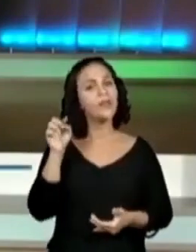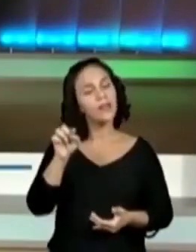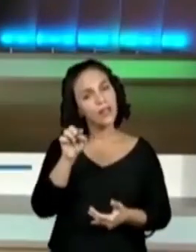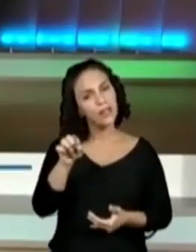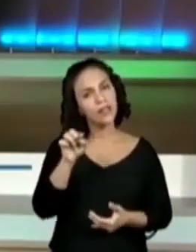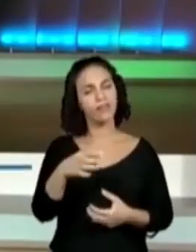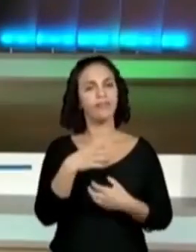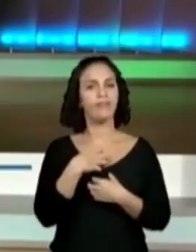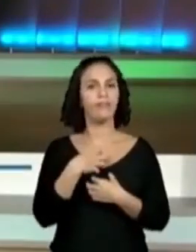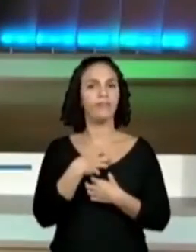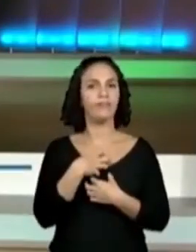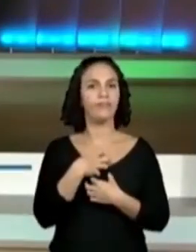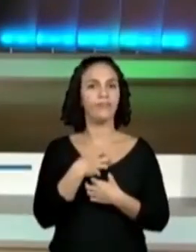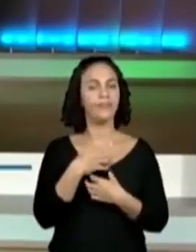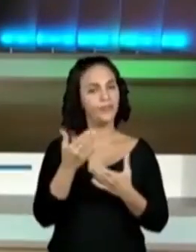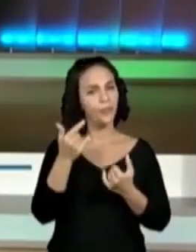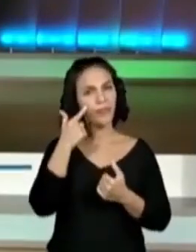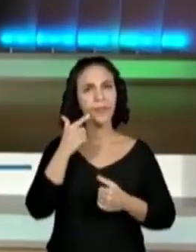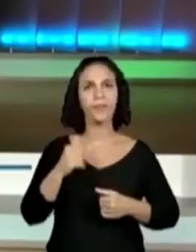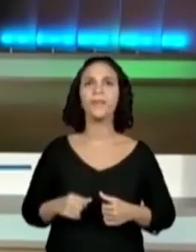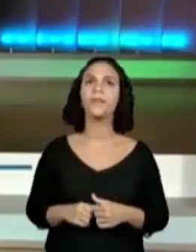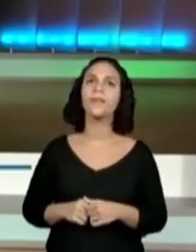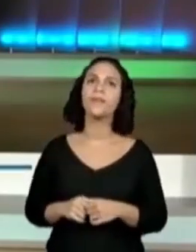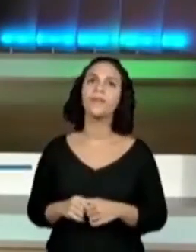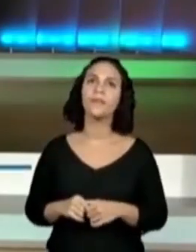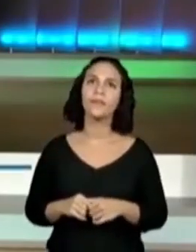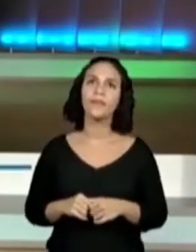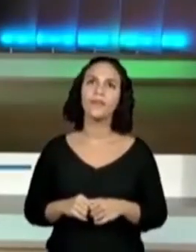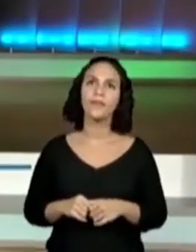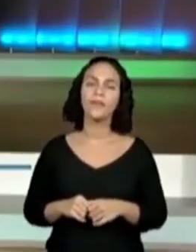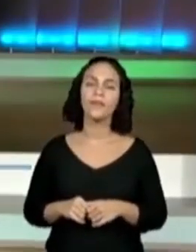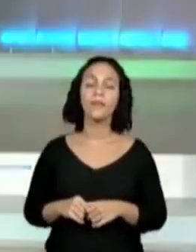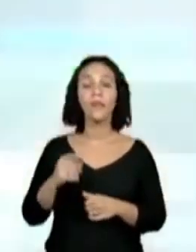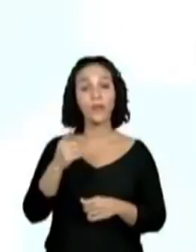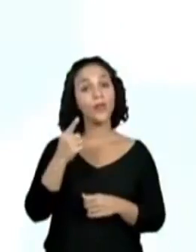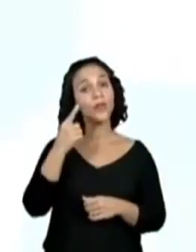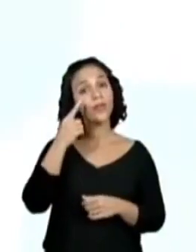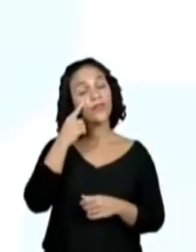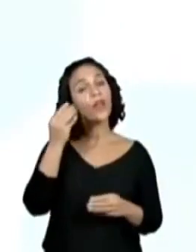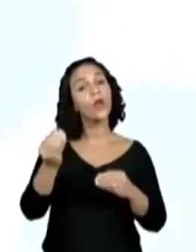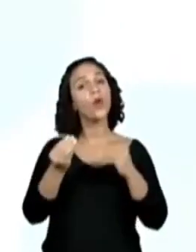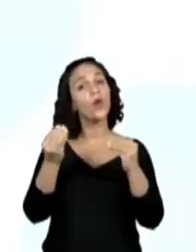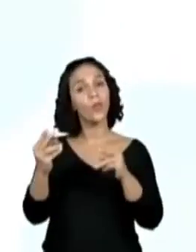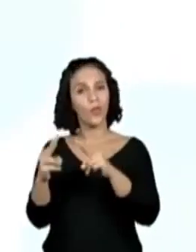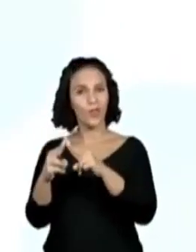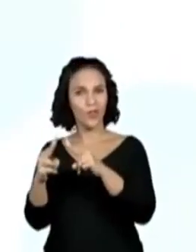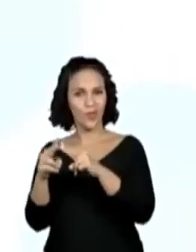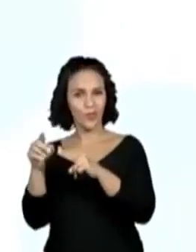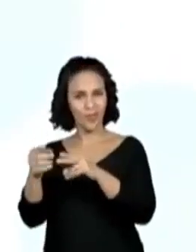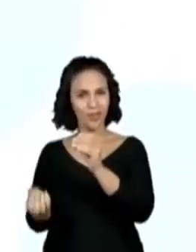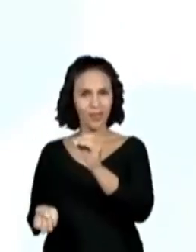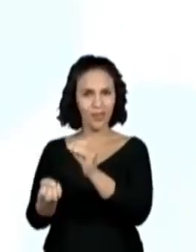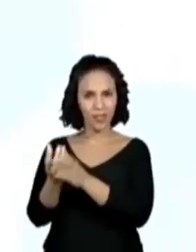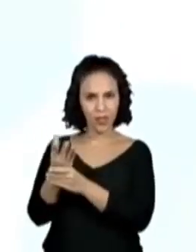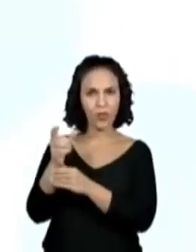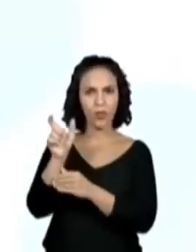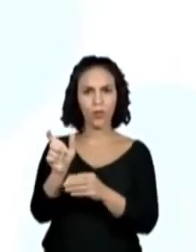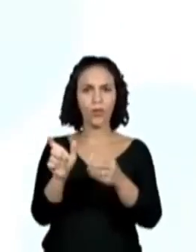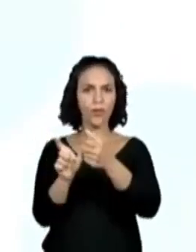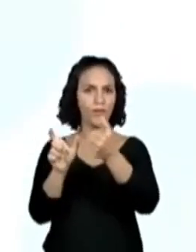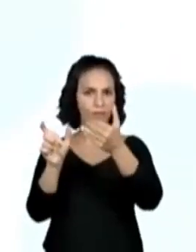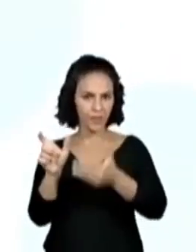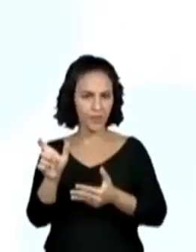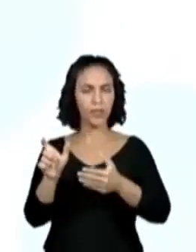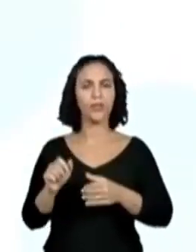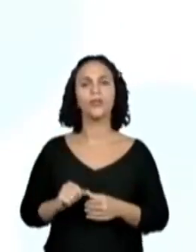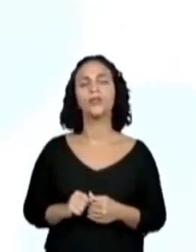técnica aqui. Então, vamos lá. Ó. Veja como uma das duplas produziu o verbete. Tá vendo? Eu repeti a